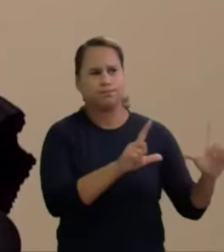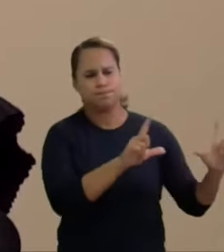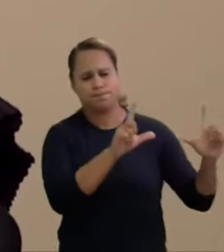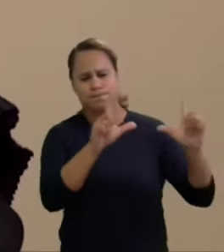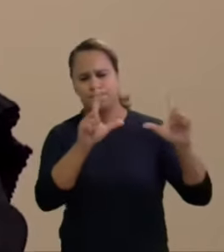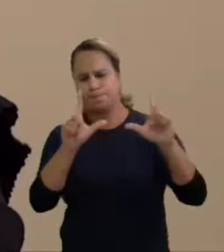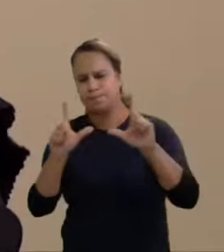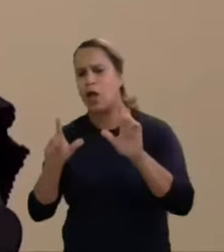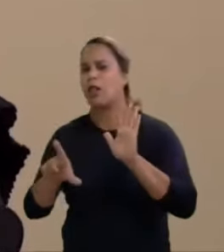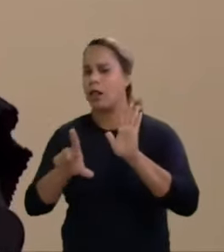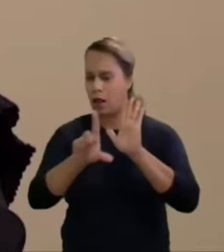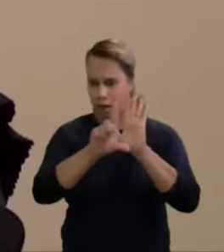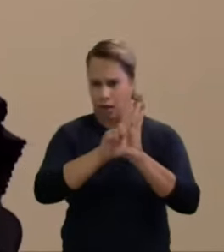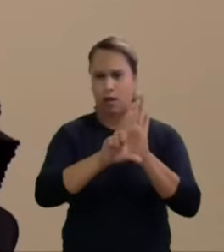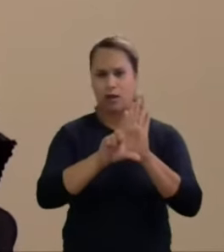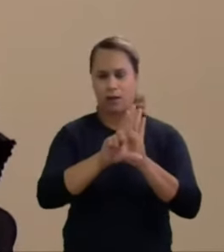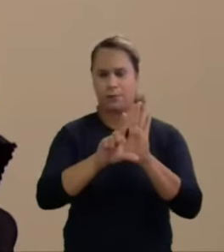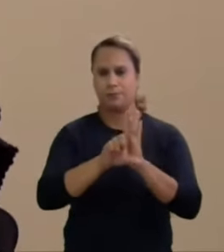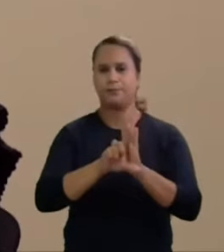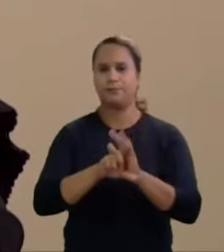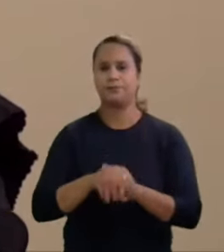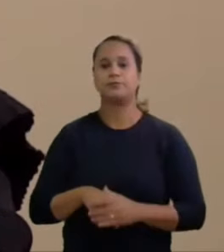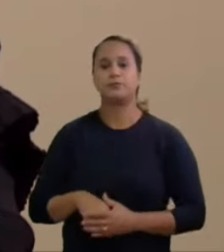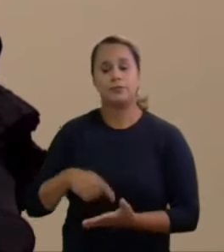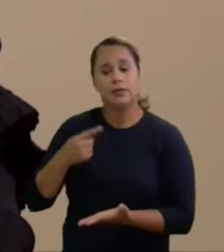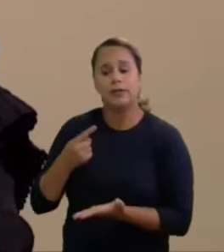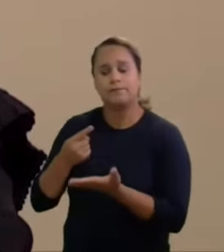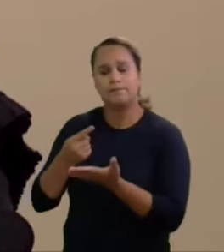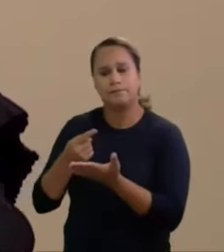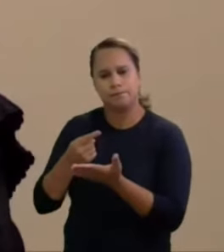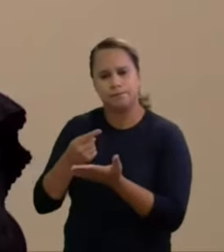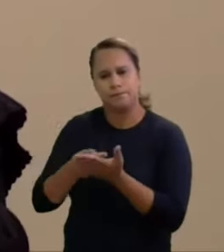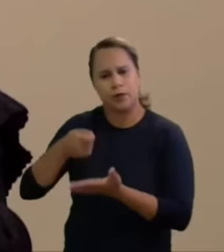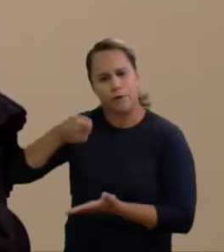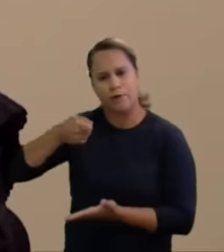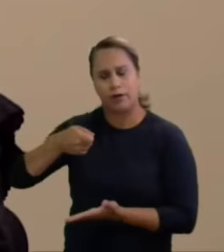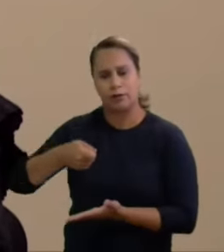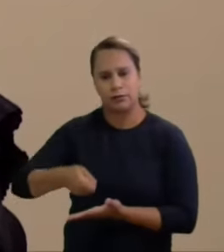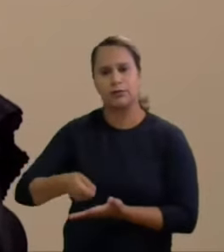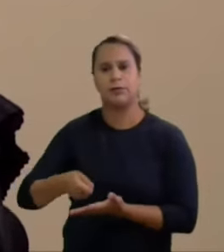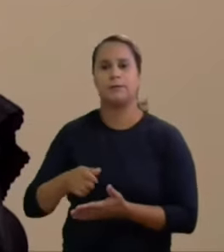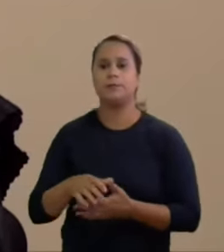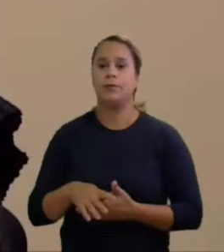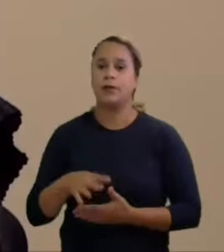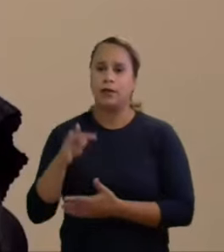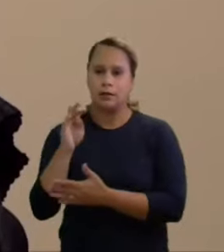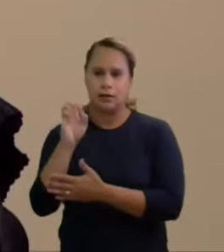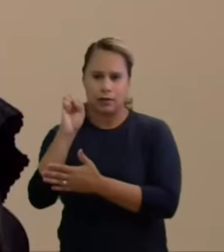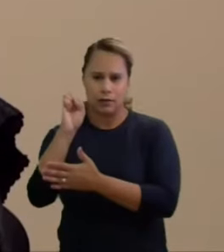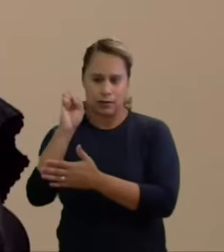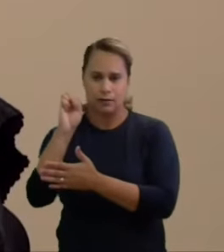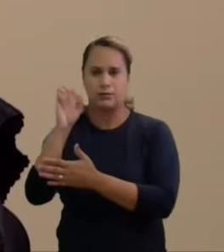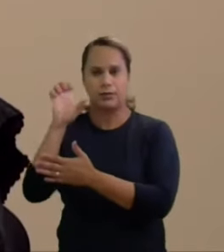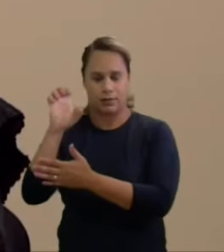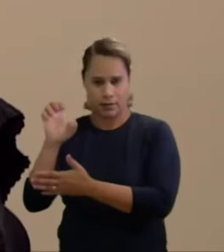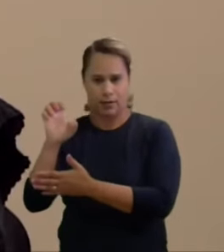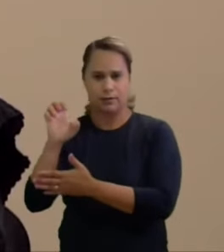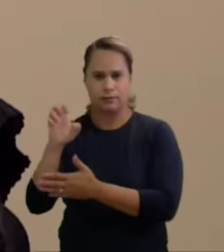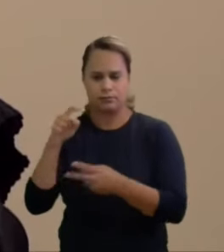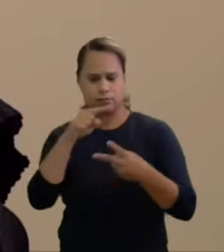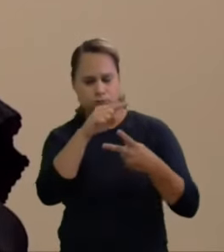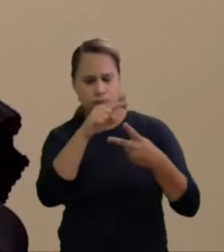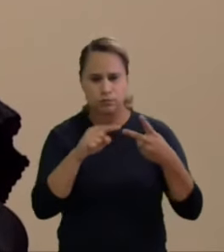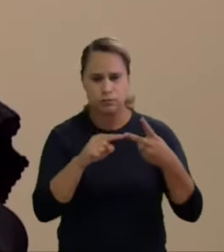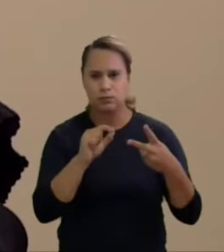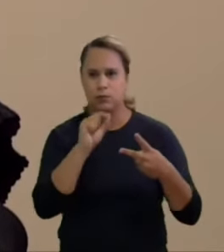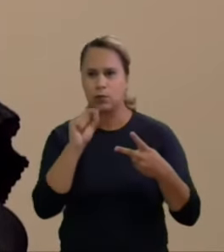Ficaram definidas em decisões anteriores do TSE, do Tribunal Superior Eleitoral, duas premissas que orientam o presente julgamento no que